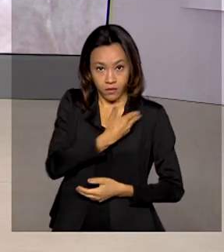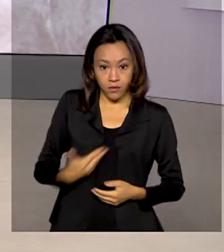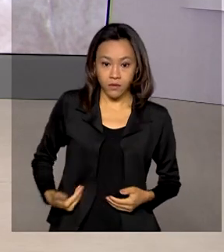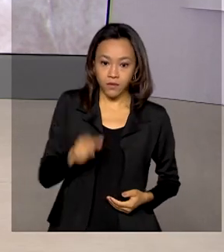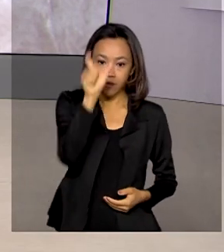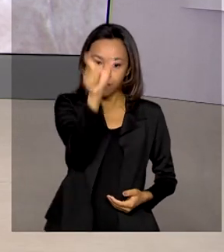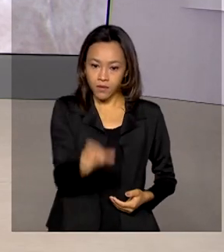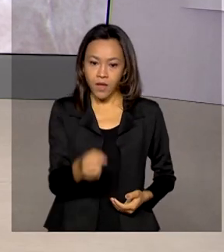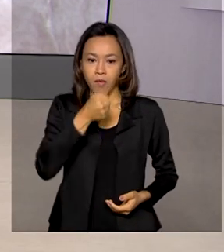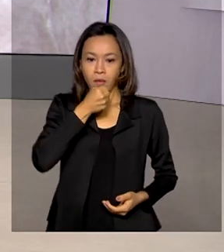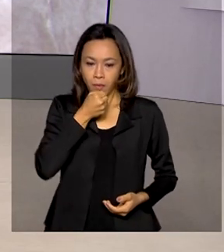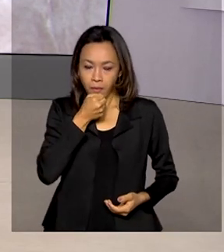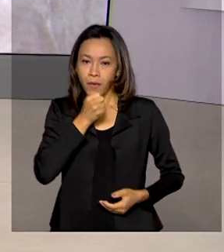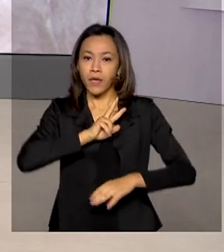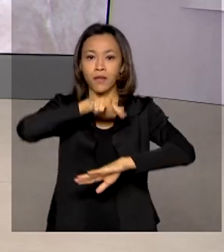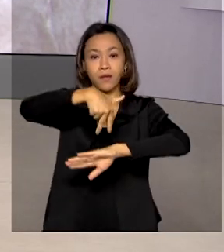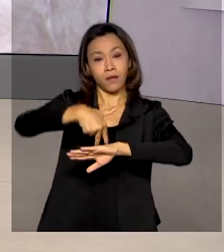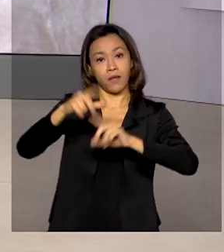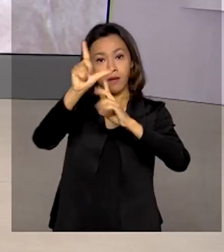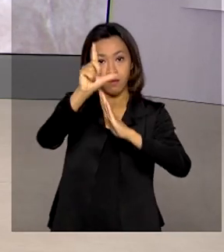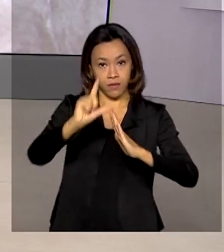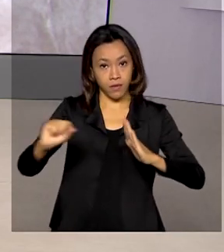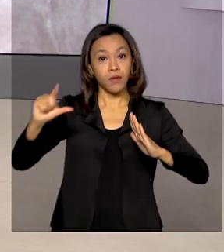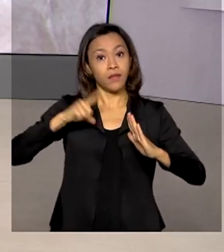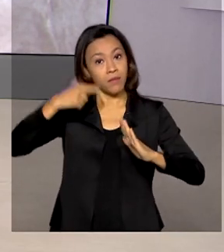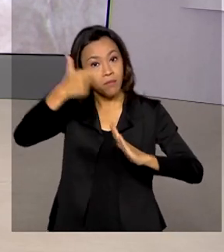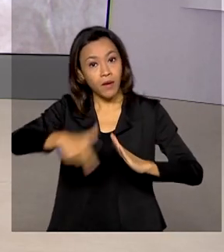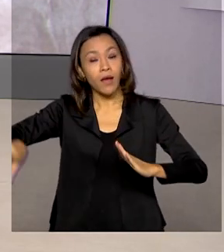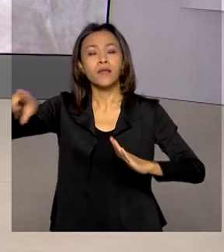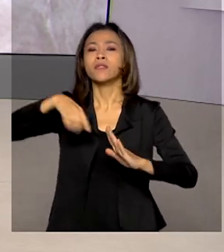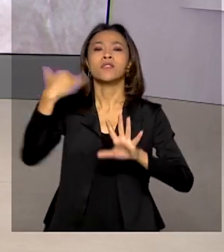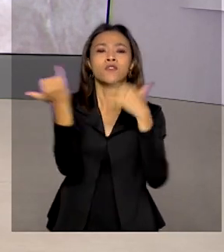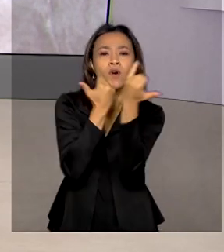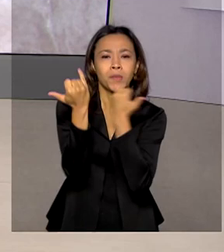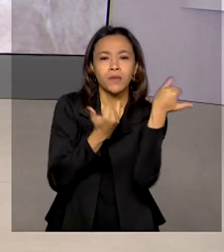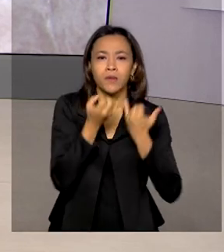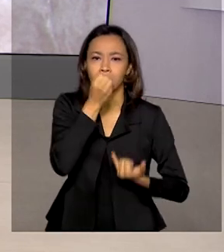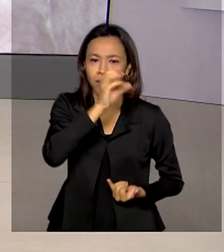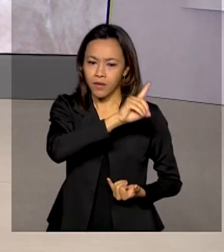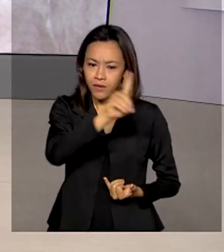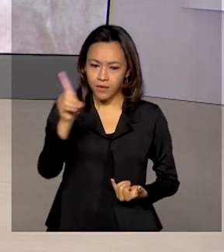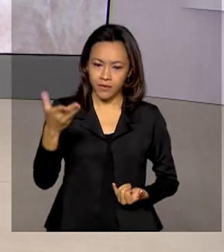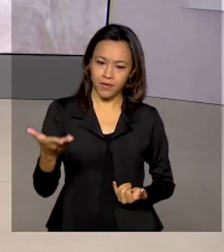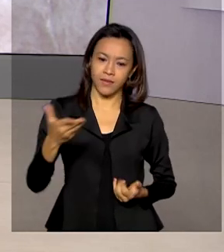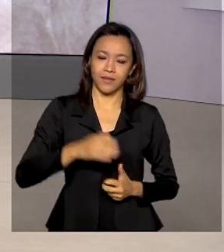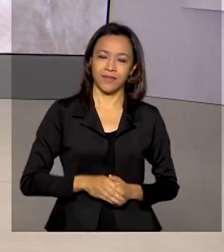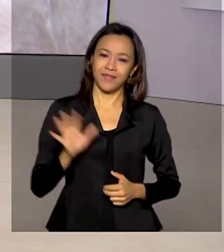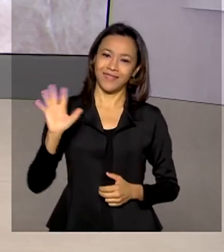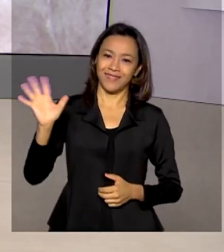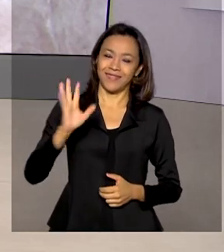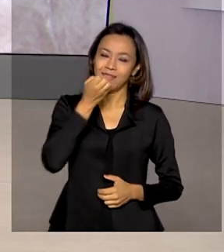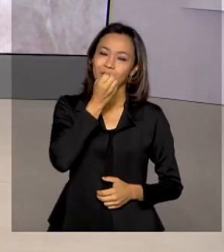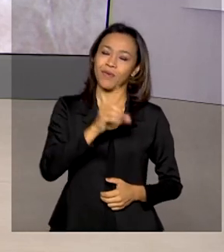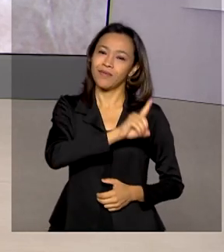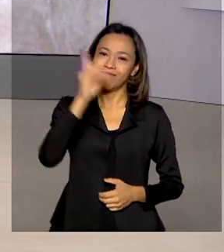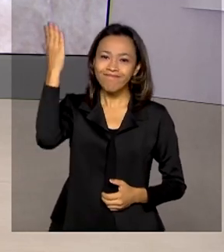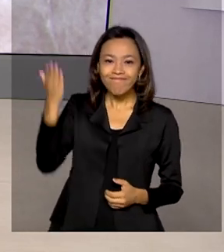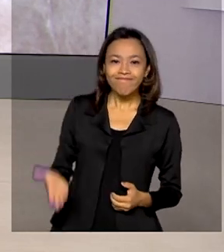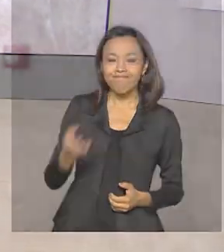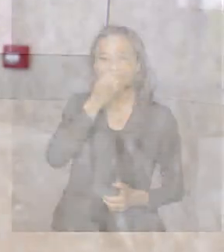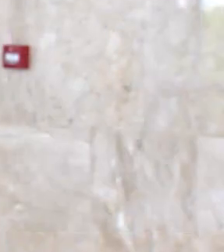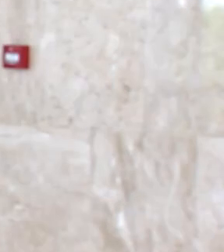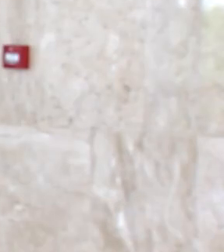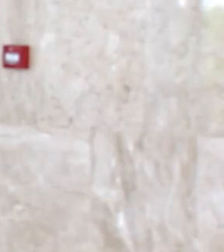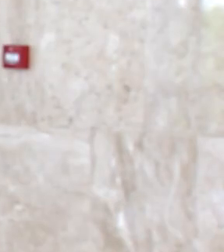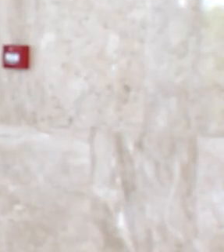Queiroz, que está lá no Palácio do Planalto e tem mais informações para a gente. Bom dia, Glauco. Olá, Daniele. Bom dia para você e bom dia a todos.